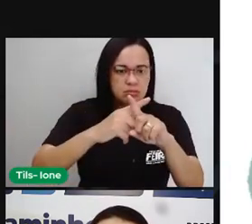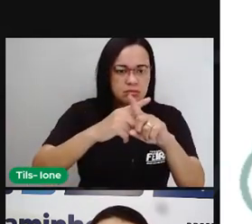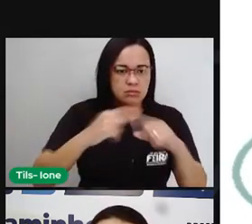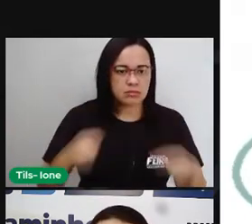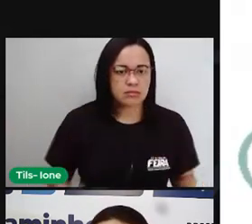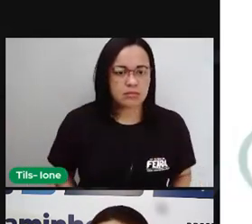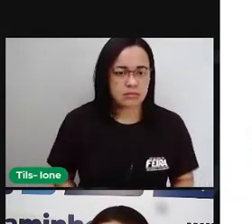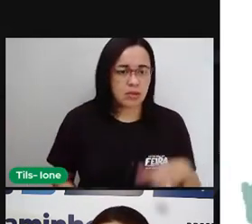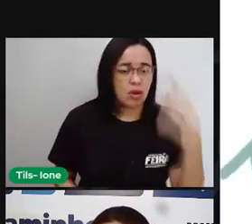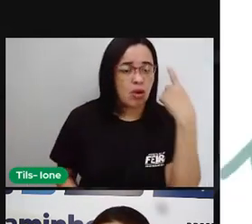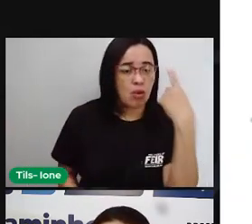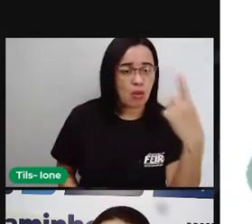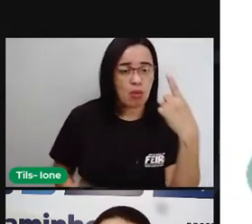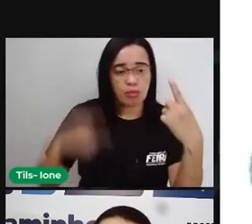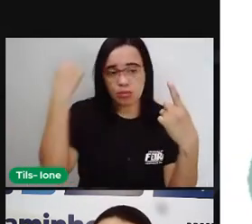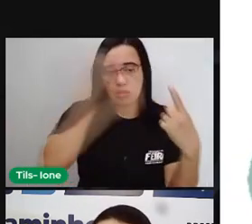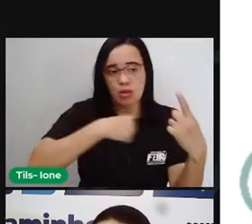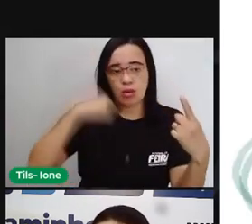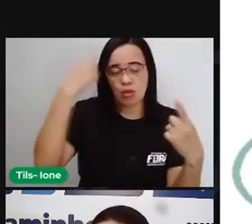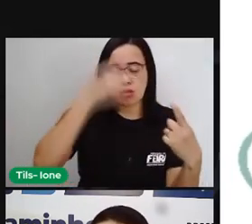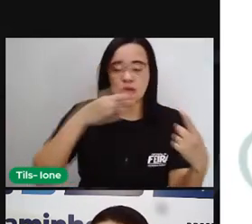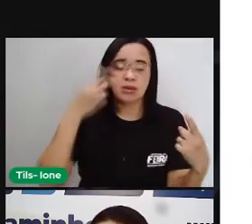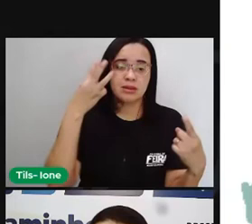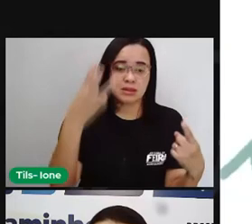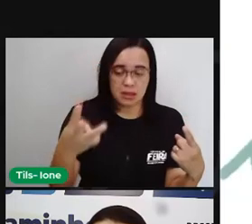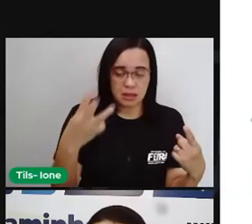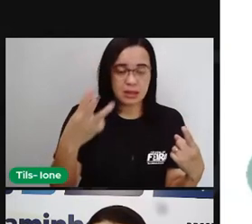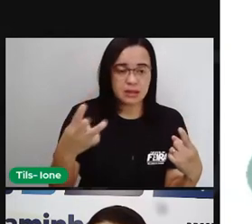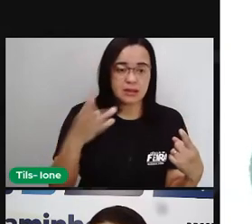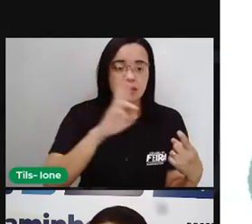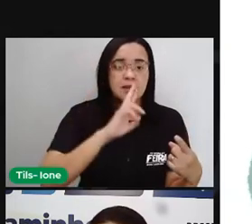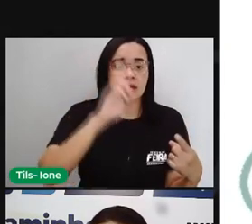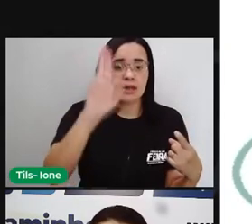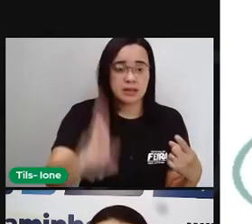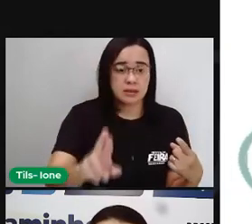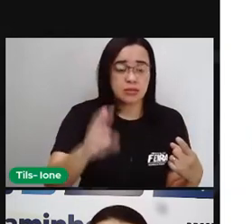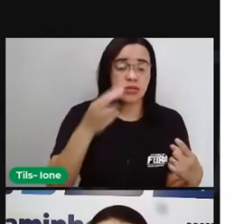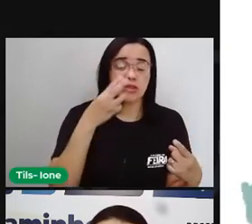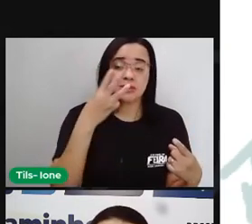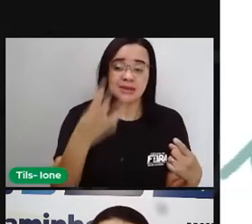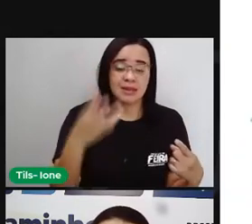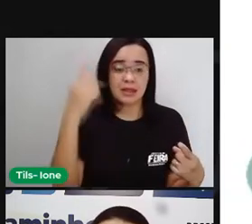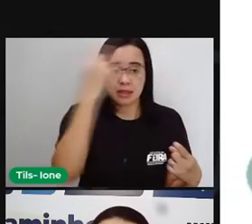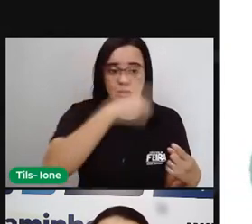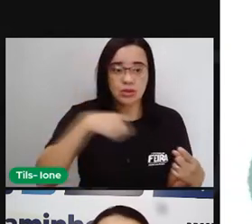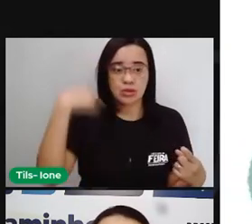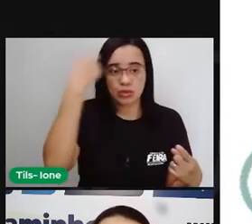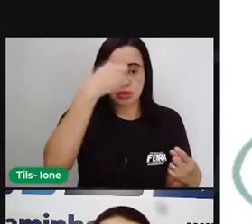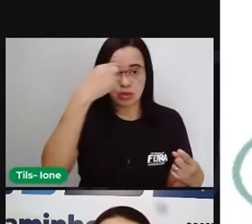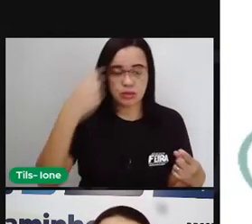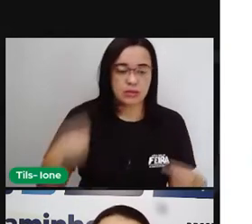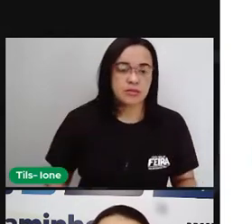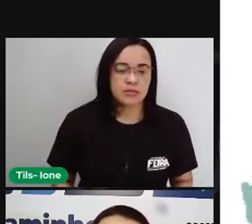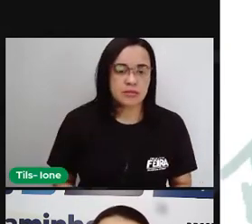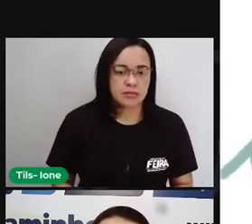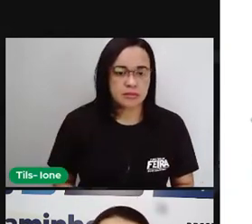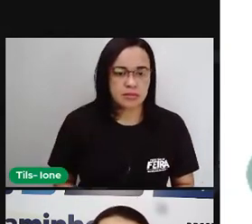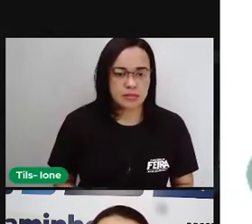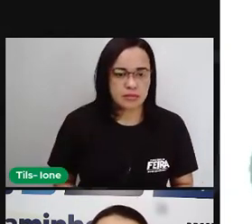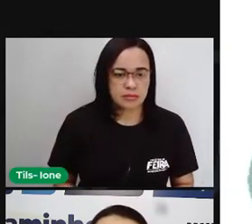Uma hora tem 3 mil batimentos e eu preciso achar a resposta para 3 horas. Então, eu vou multiplicar 3